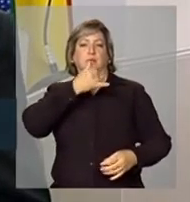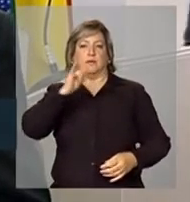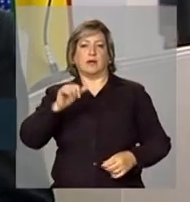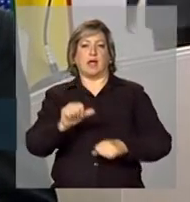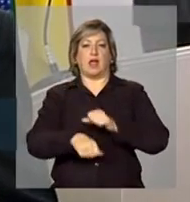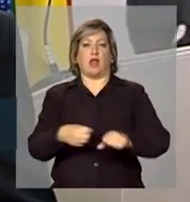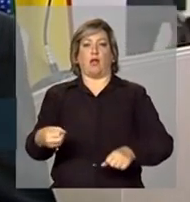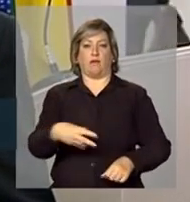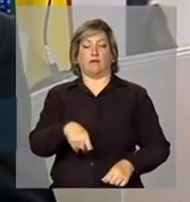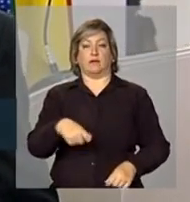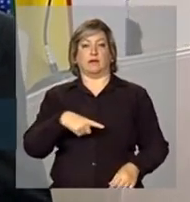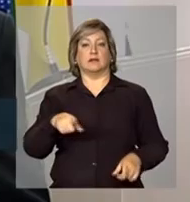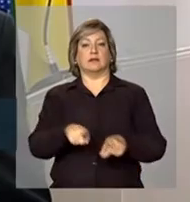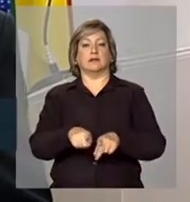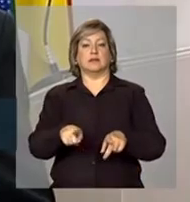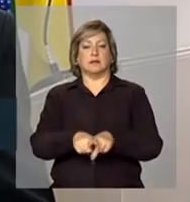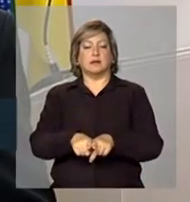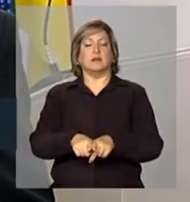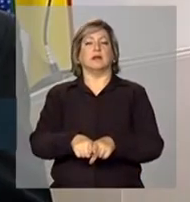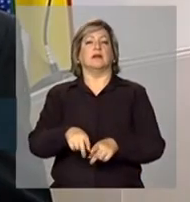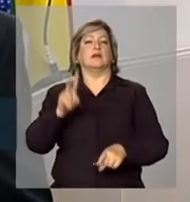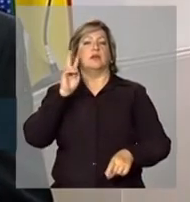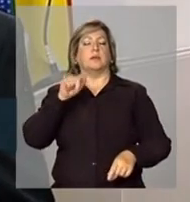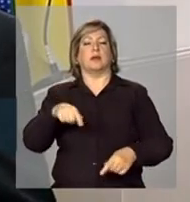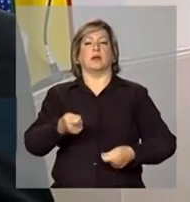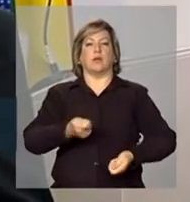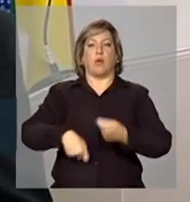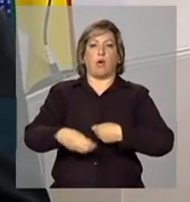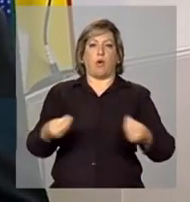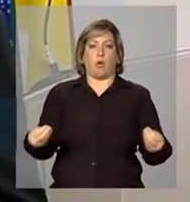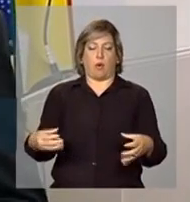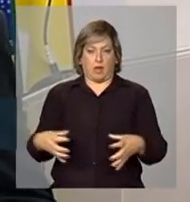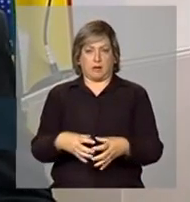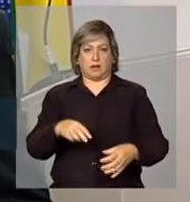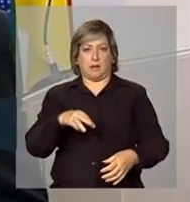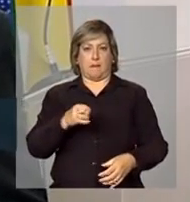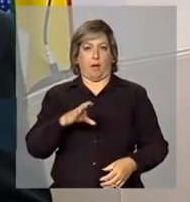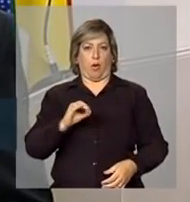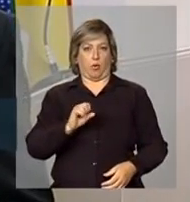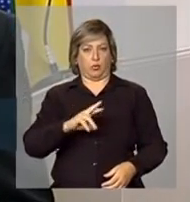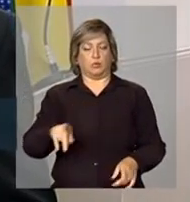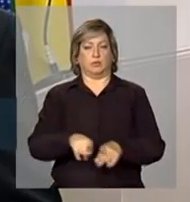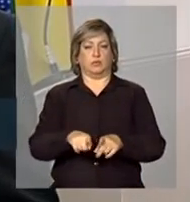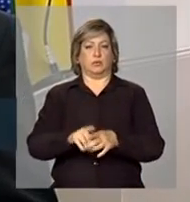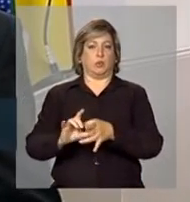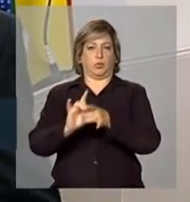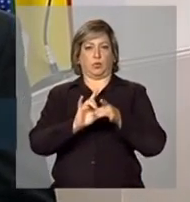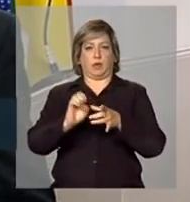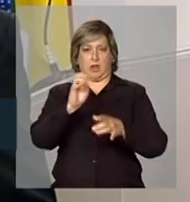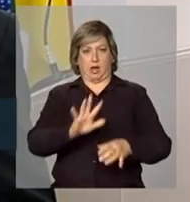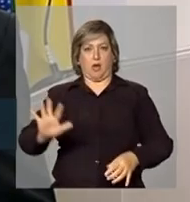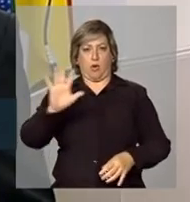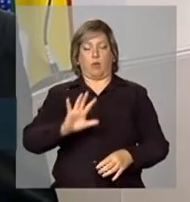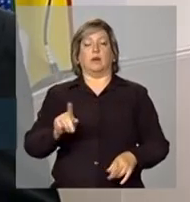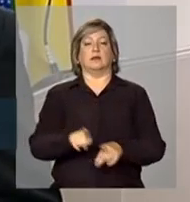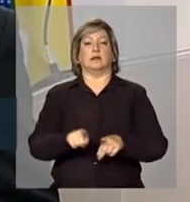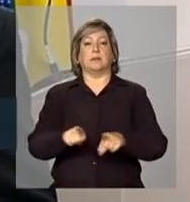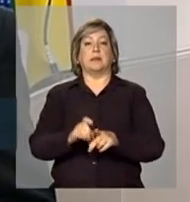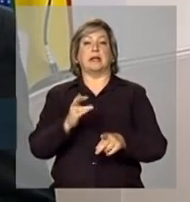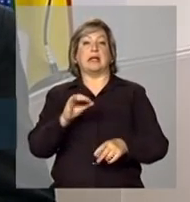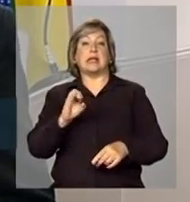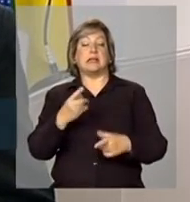renovável, além das perspectivas da negociação entre o Mercosul e a União Europeia e os efeitos da crise